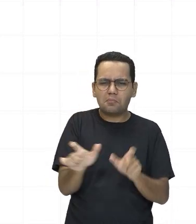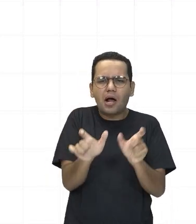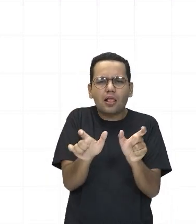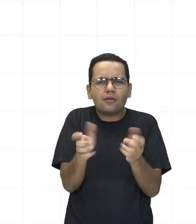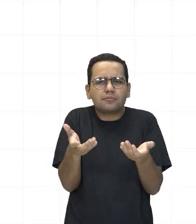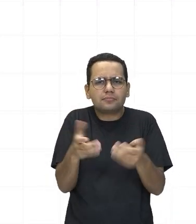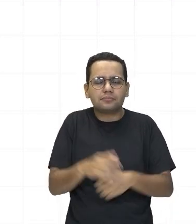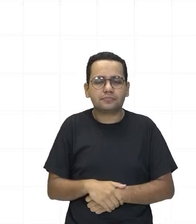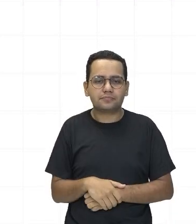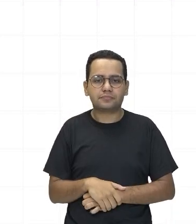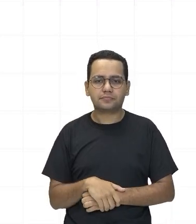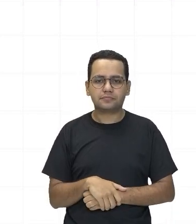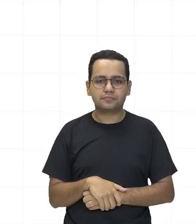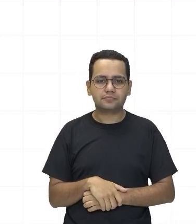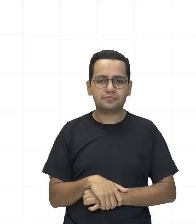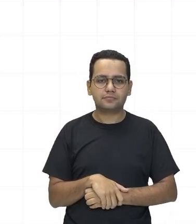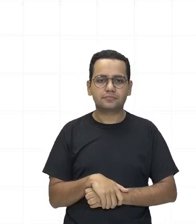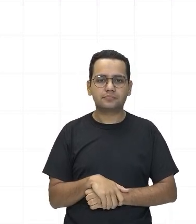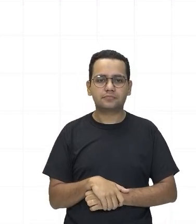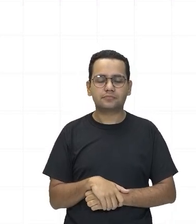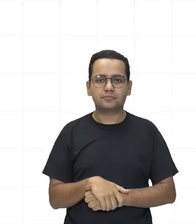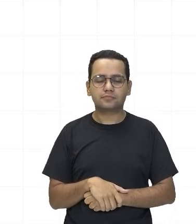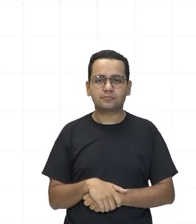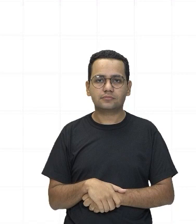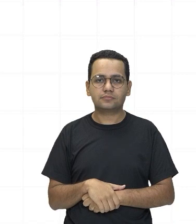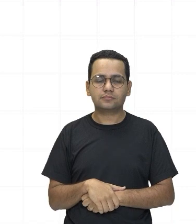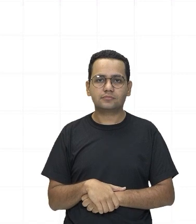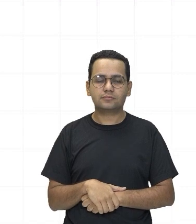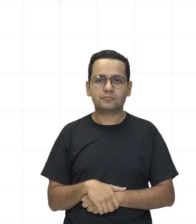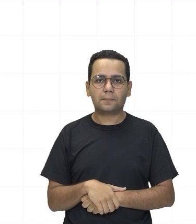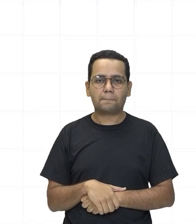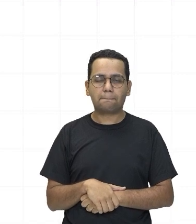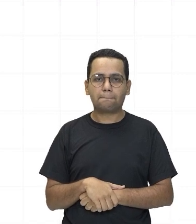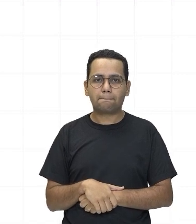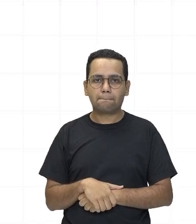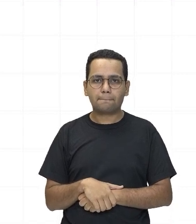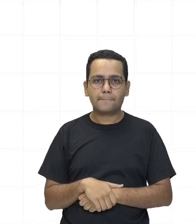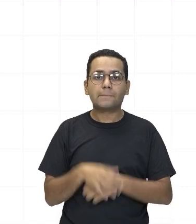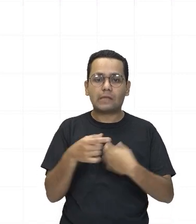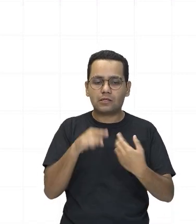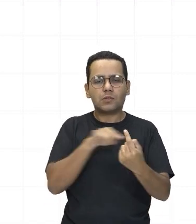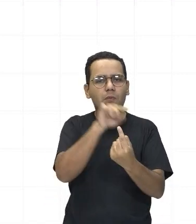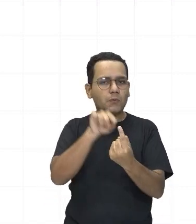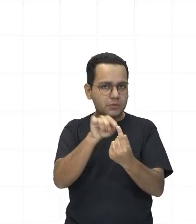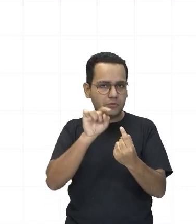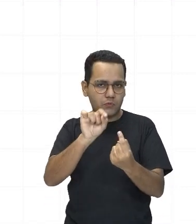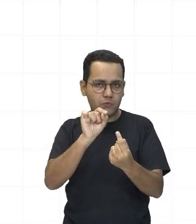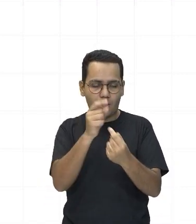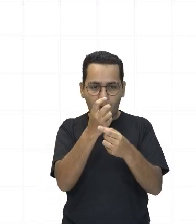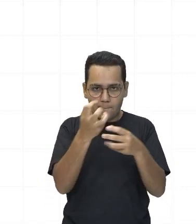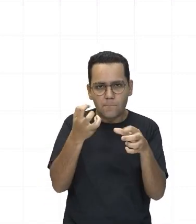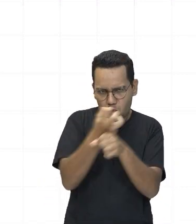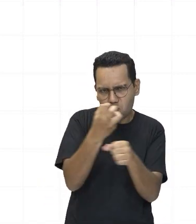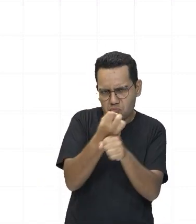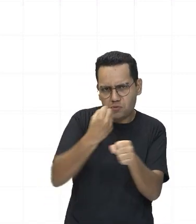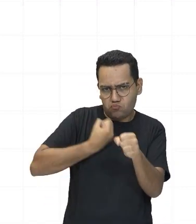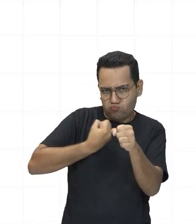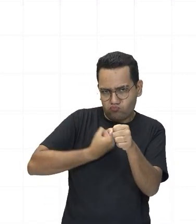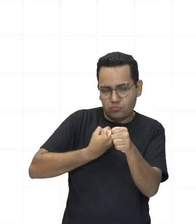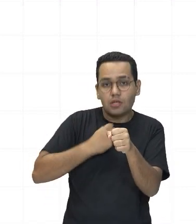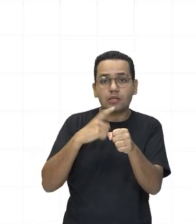forma de representar números muito grandes ou muito